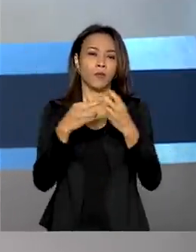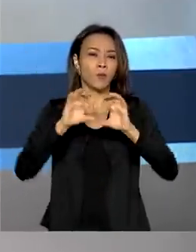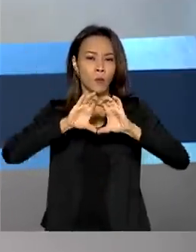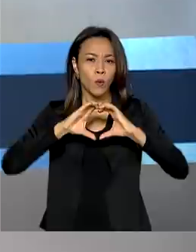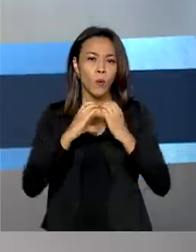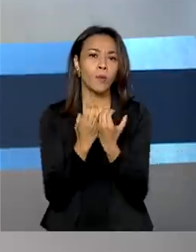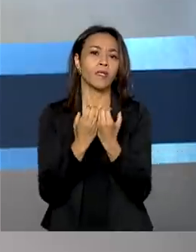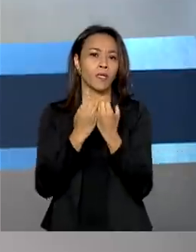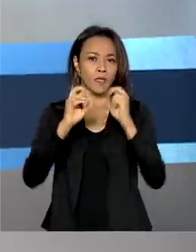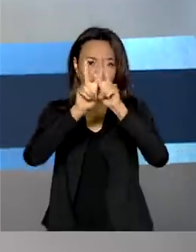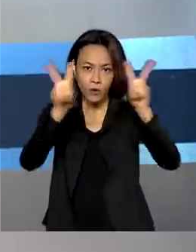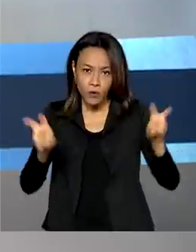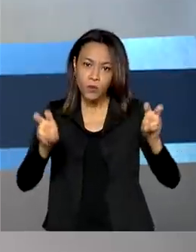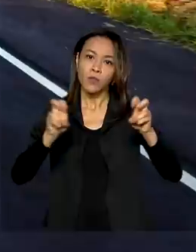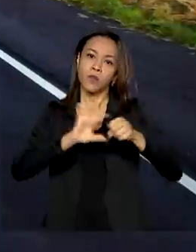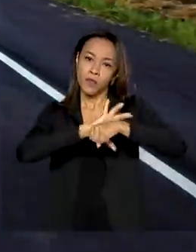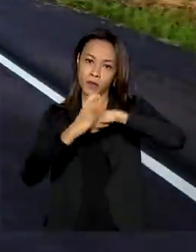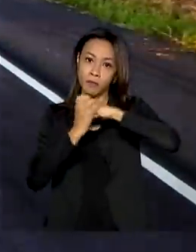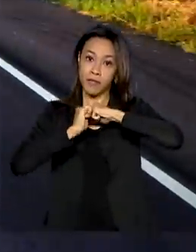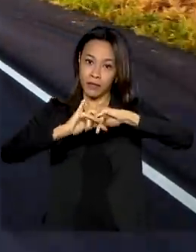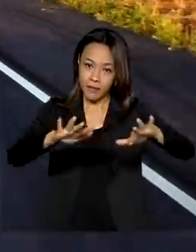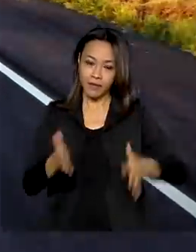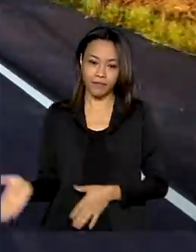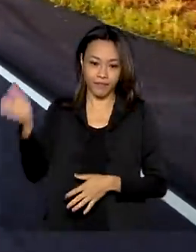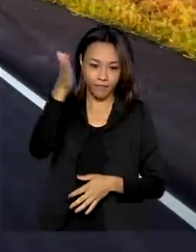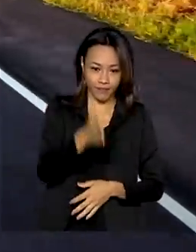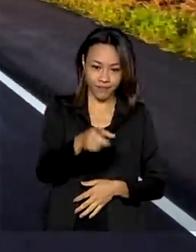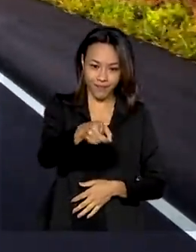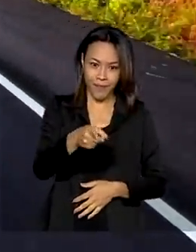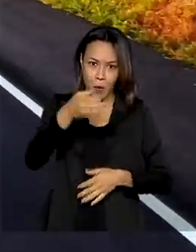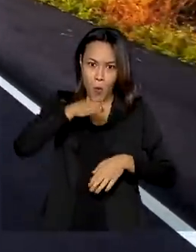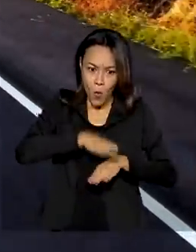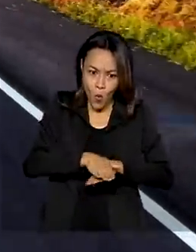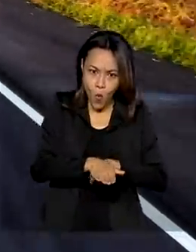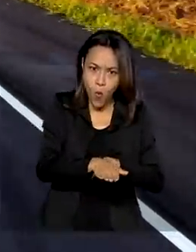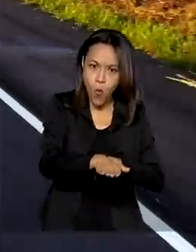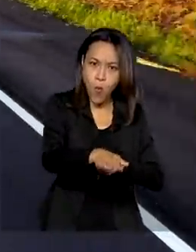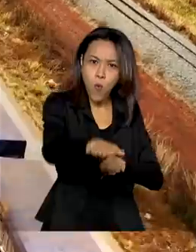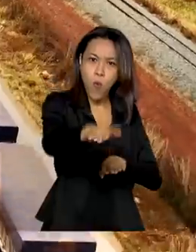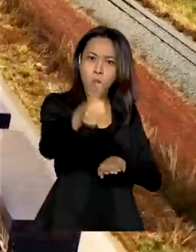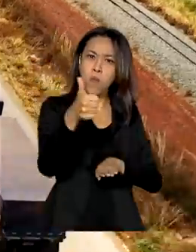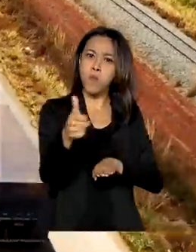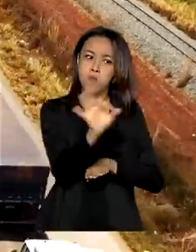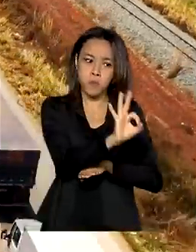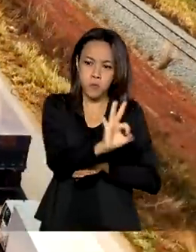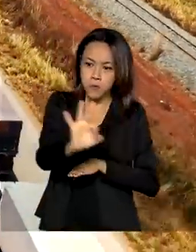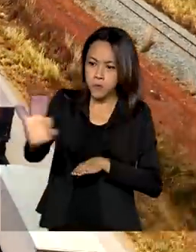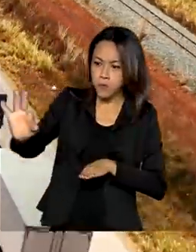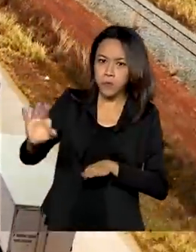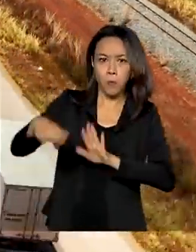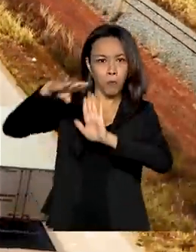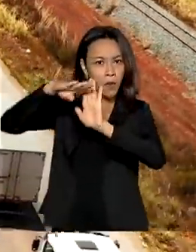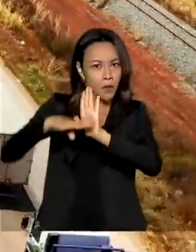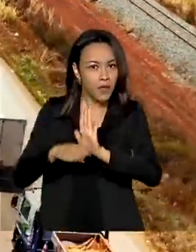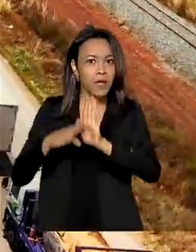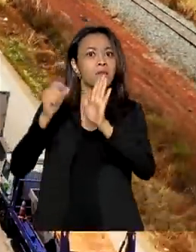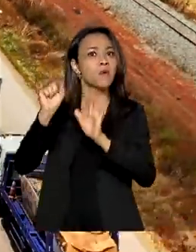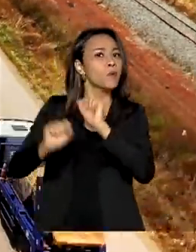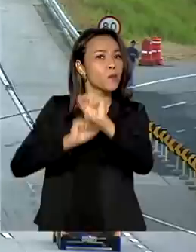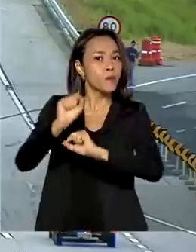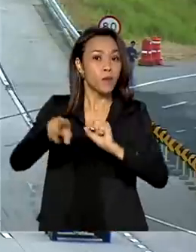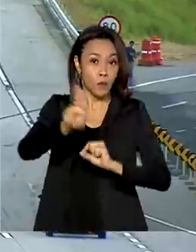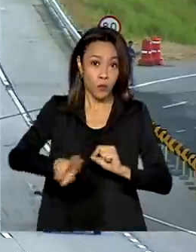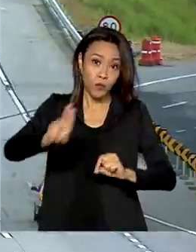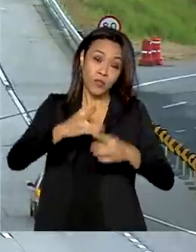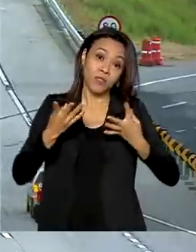Pandemia. E veja também. Modernização das rodovias. Programa Inova BR abre caminho para o uso das